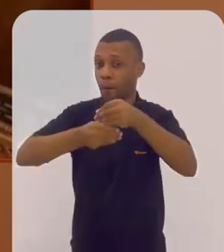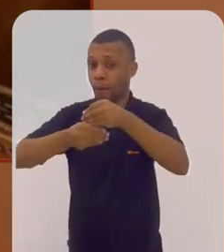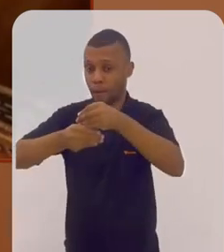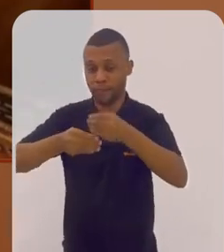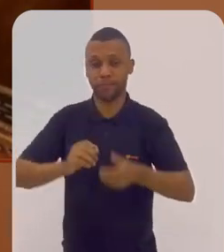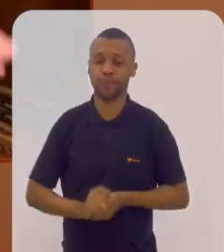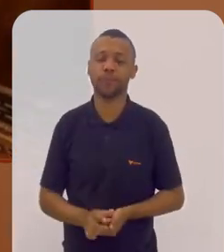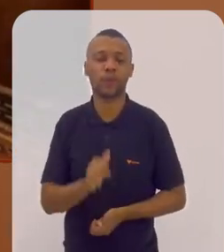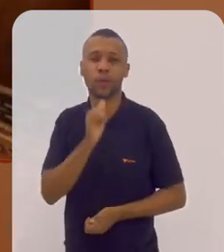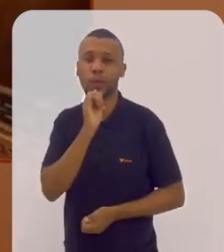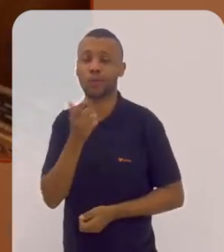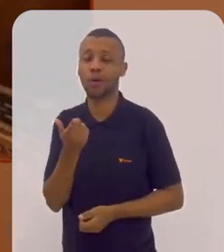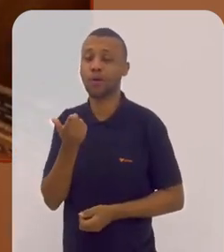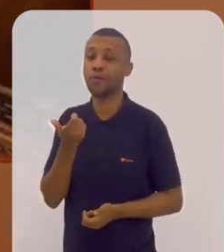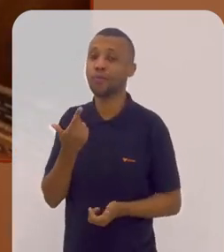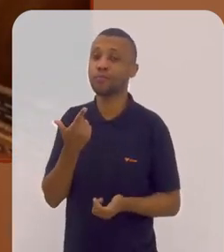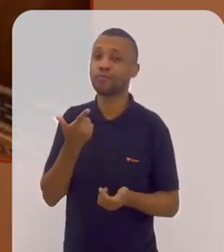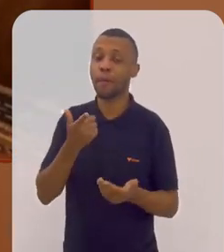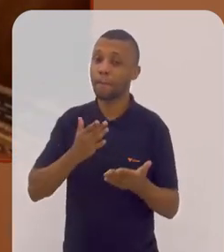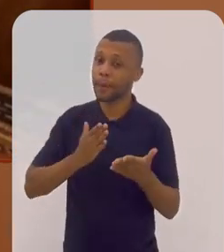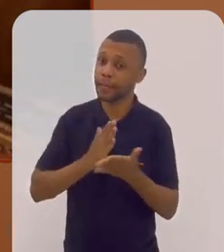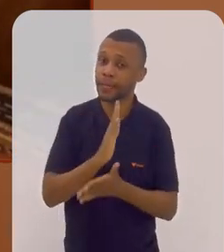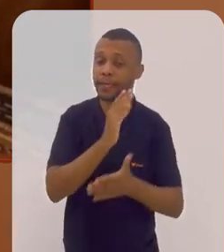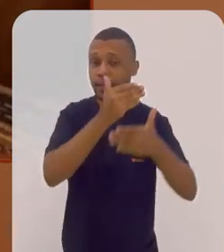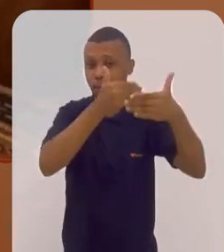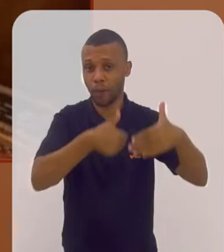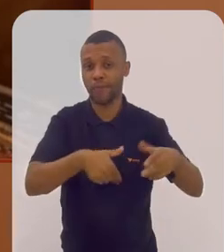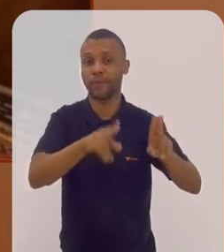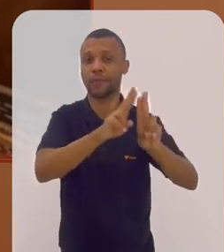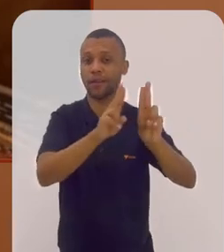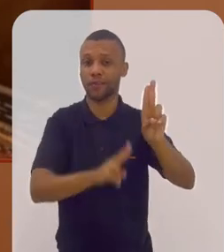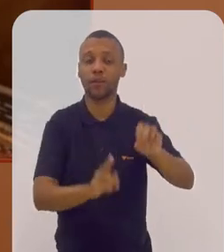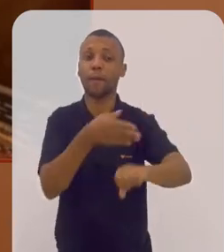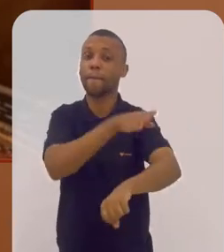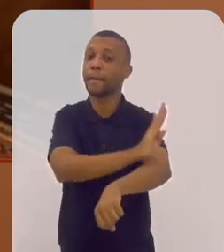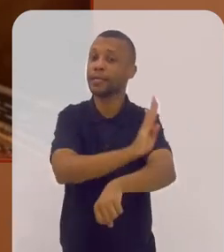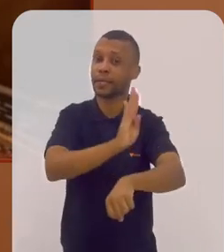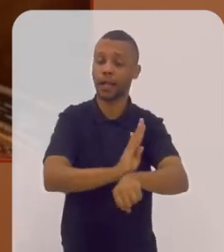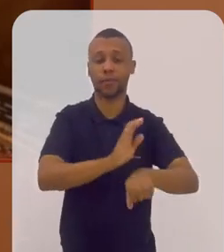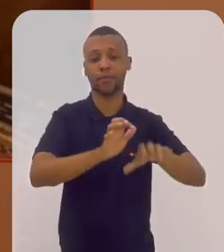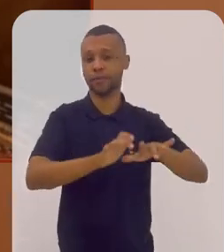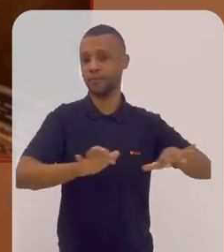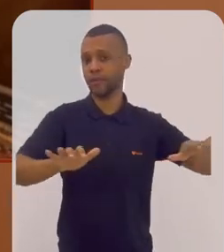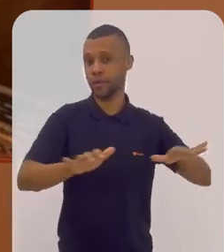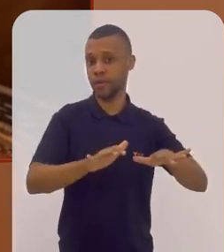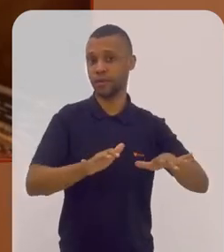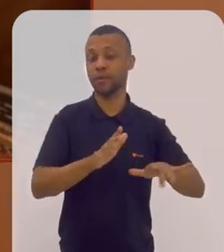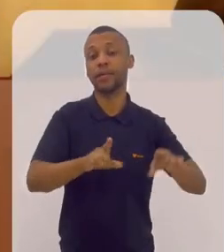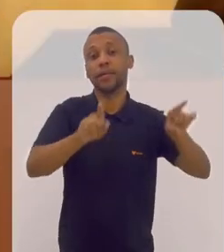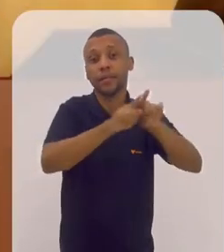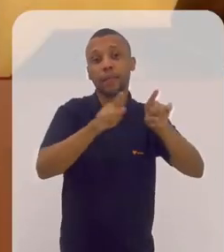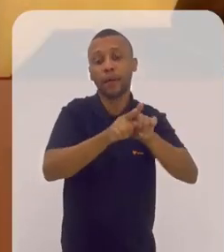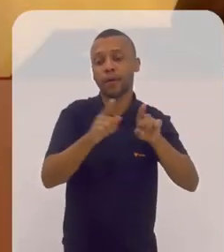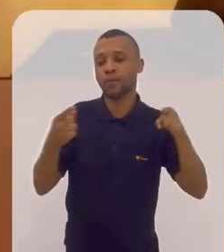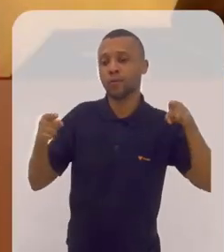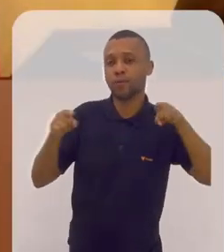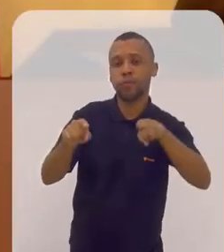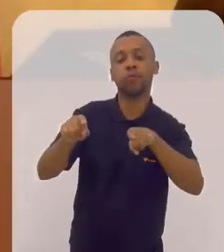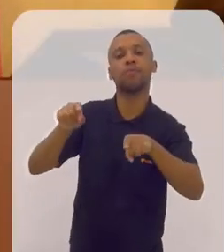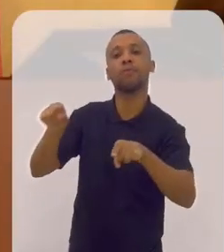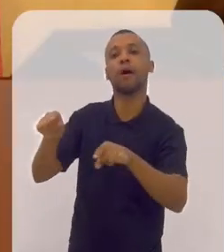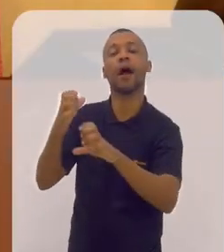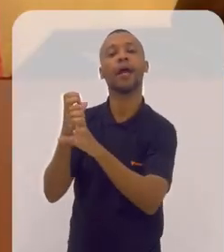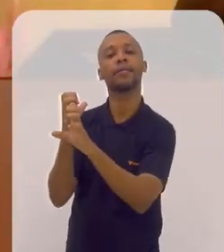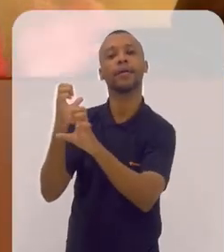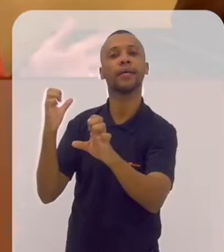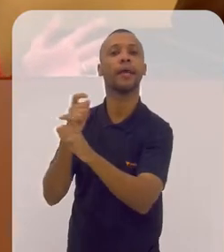assim. Fui para fazer bacharelado em piano na UFRJ, mas, ao mesmo tempo, cursei engenharia na